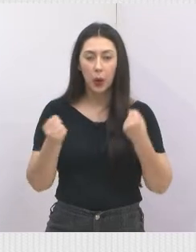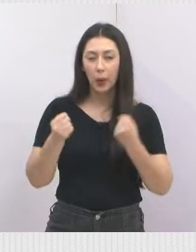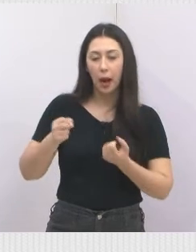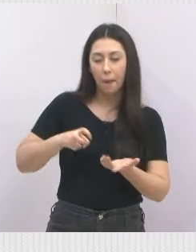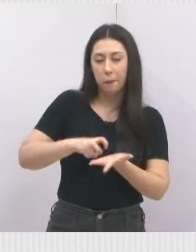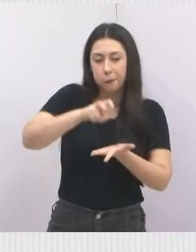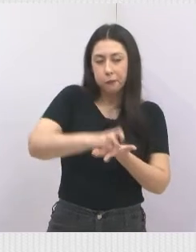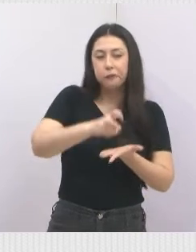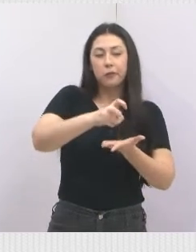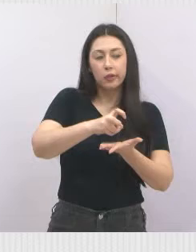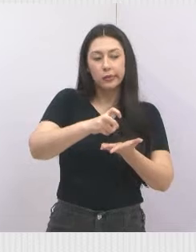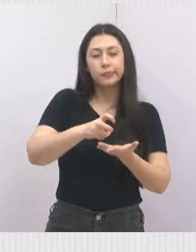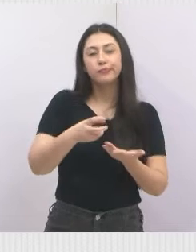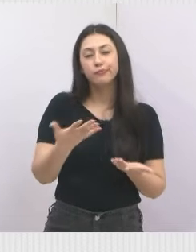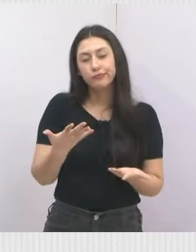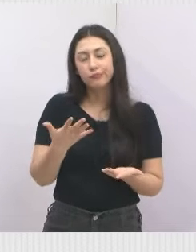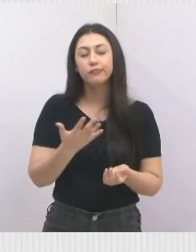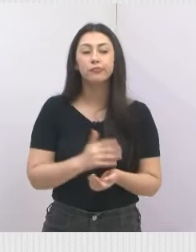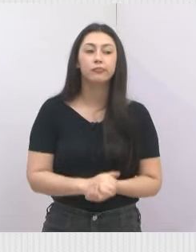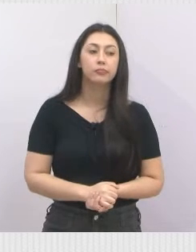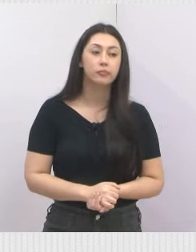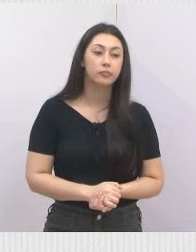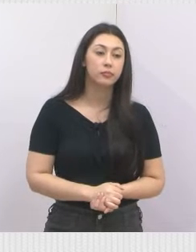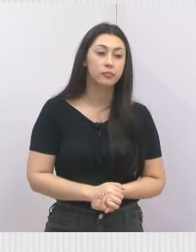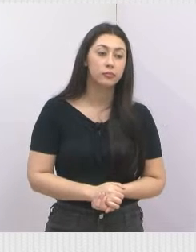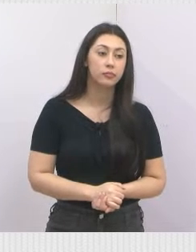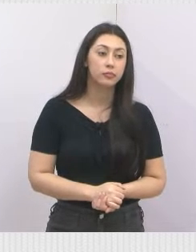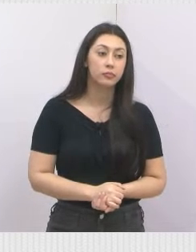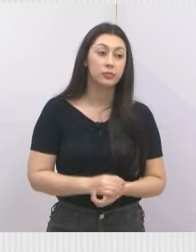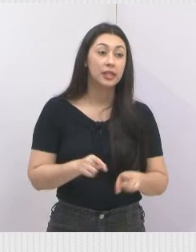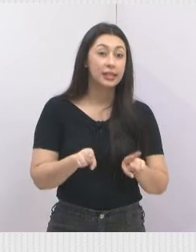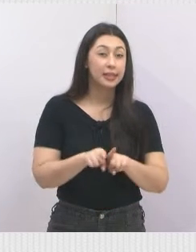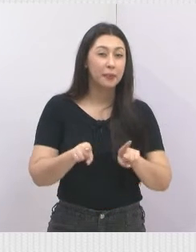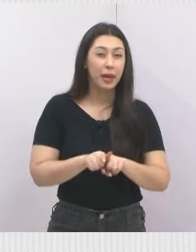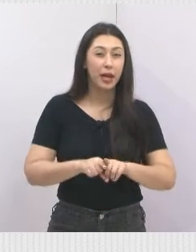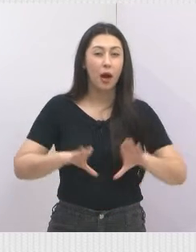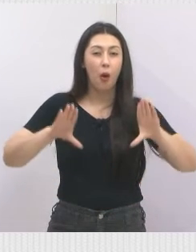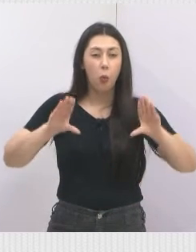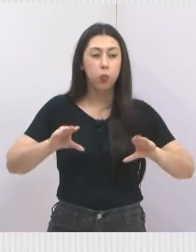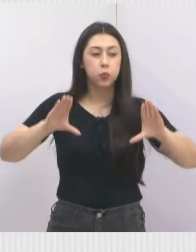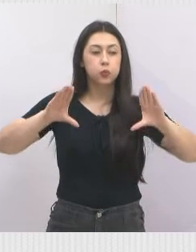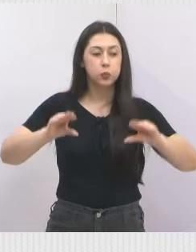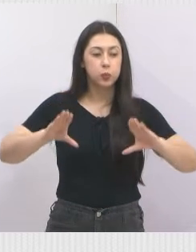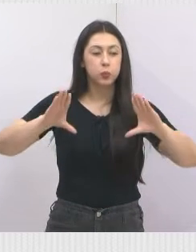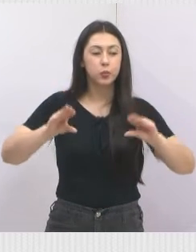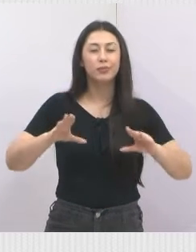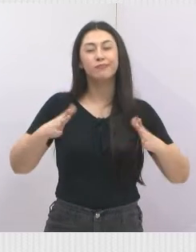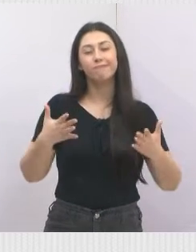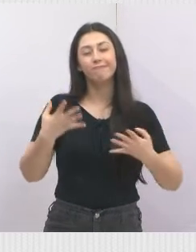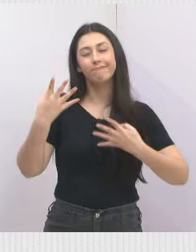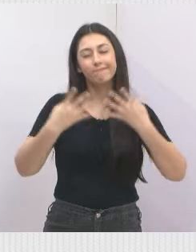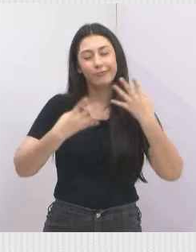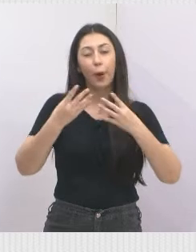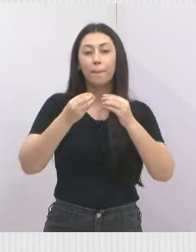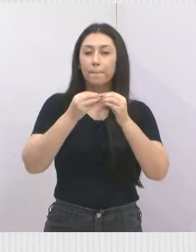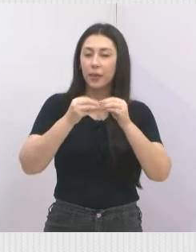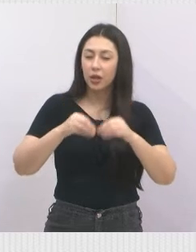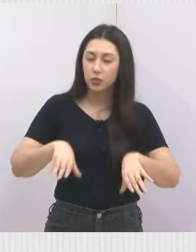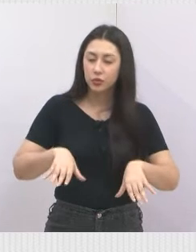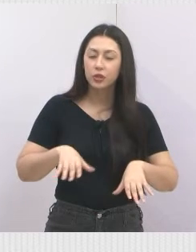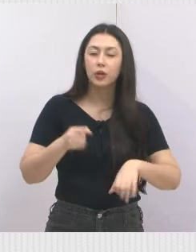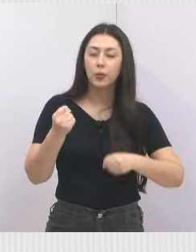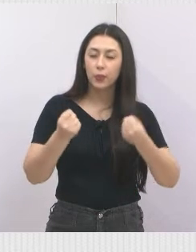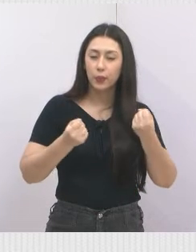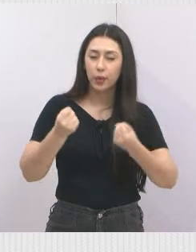ali também atinge o amortecedor, então tira o alinhamento do carro, então é prejuízo para o